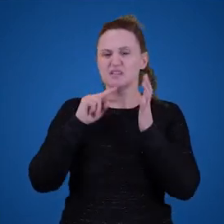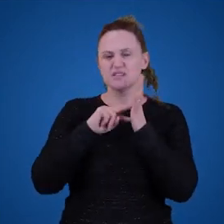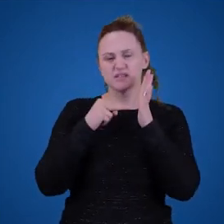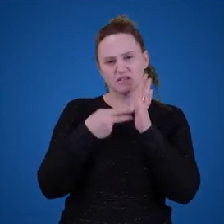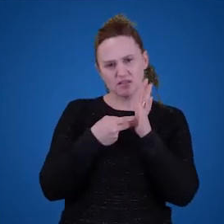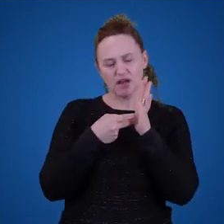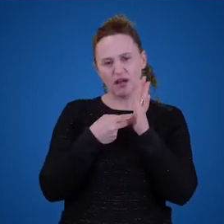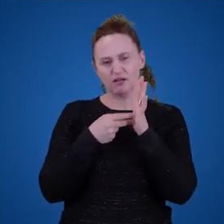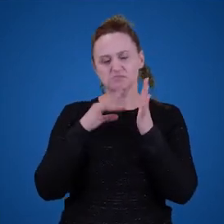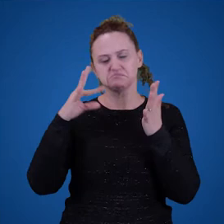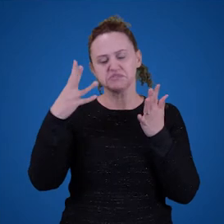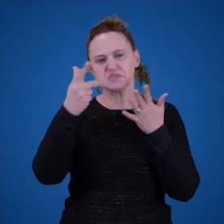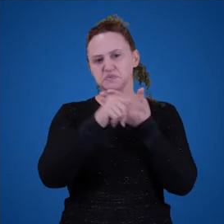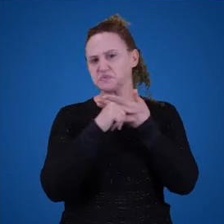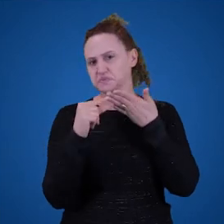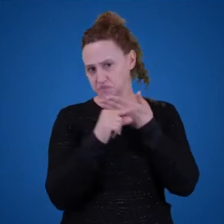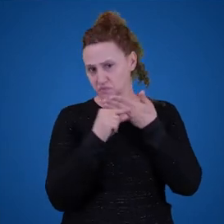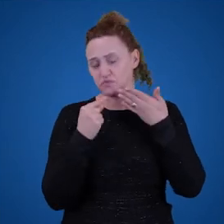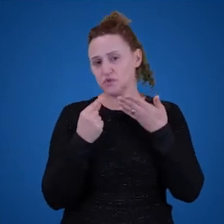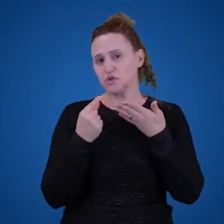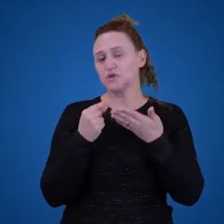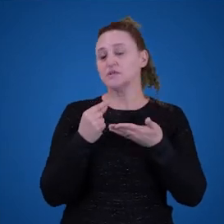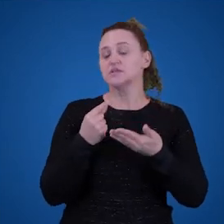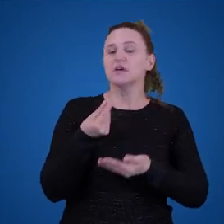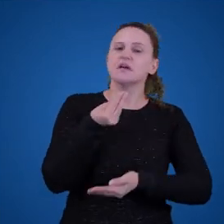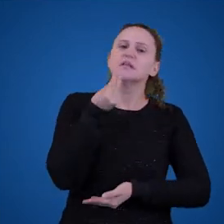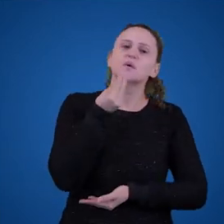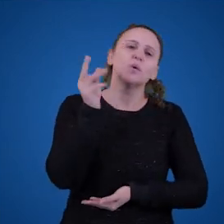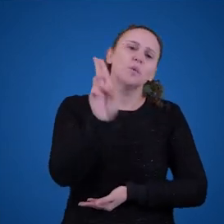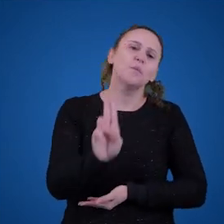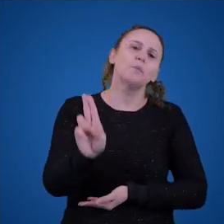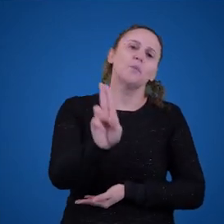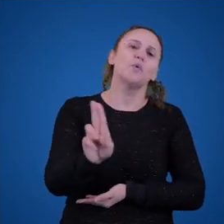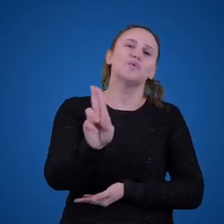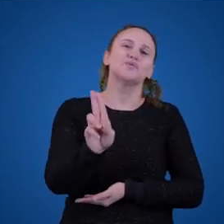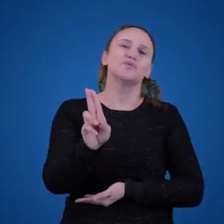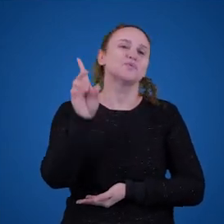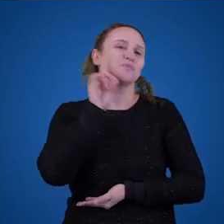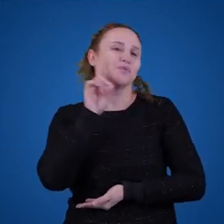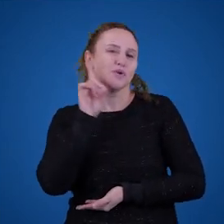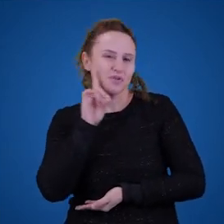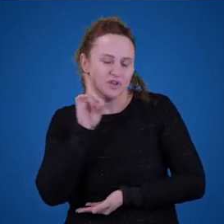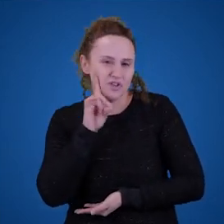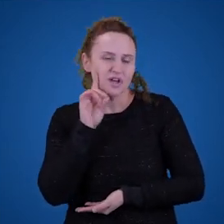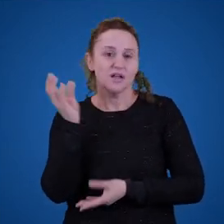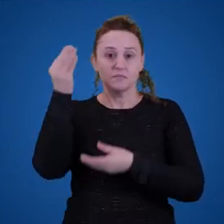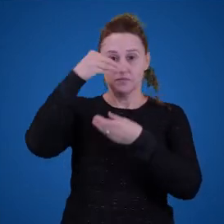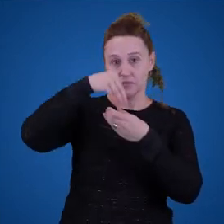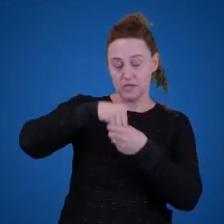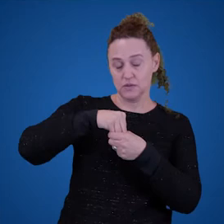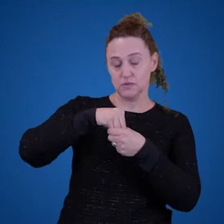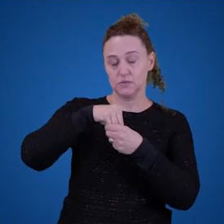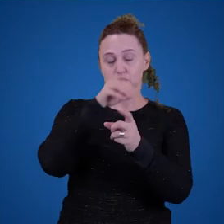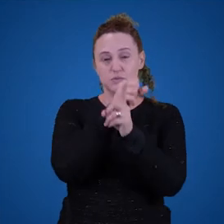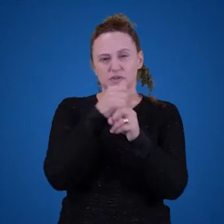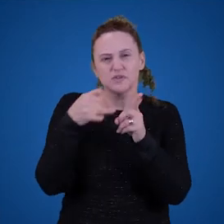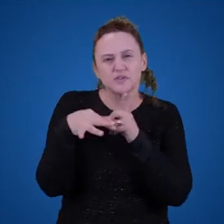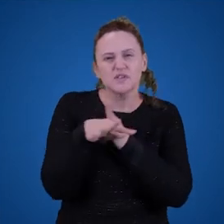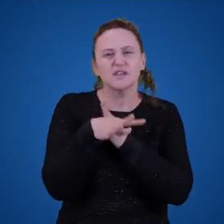teóricos é dado no uso dela no nosso cotidiano, dentro de uma sociedade, em